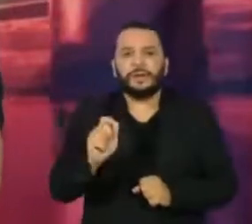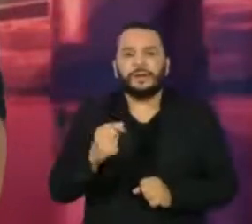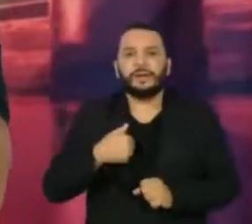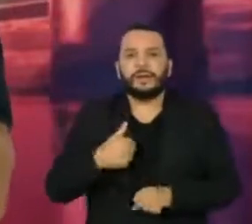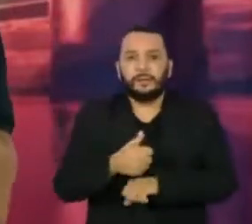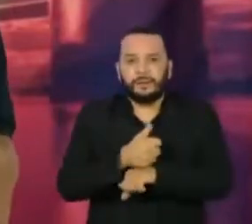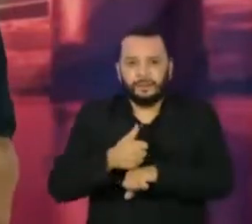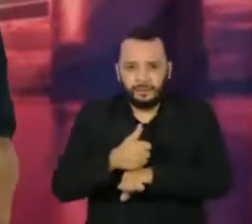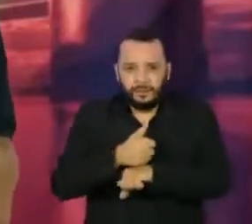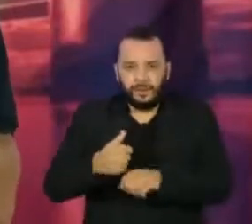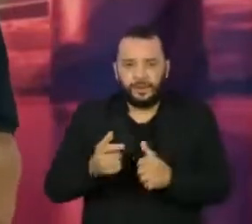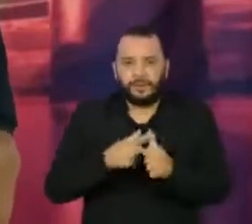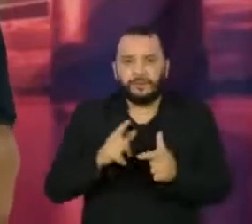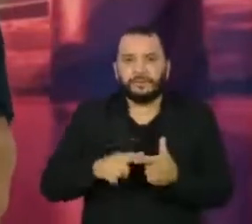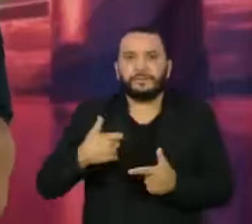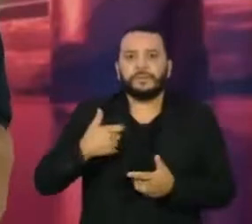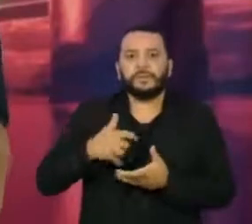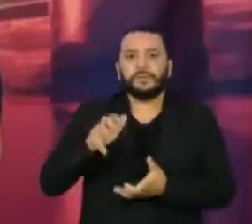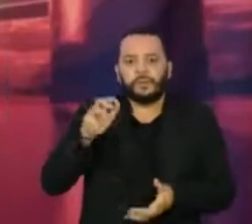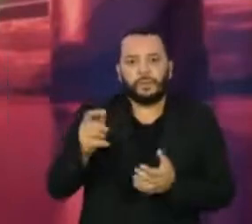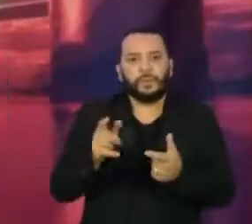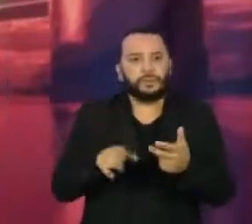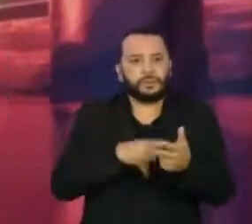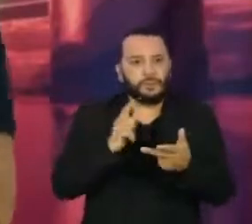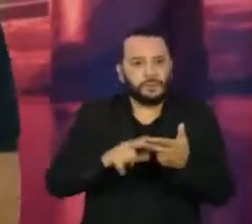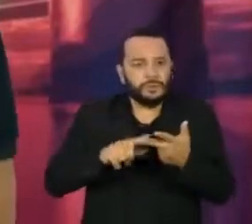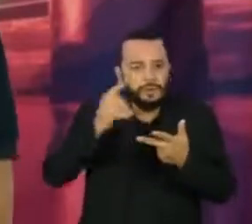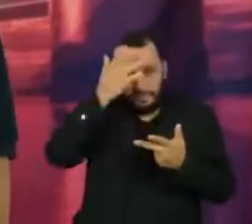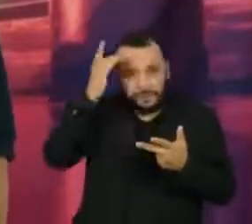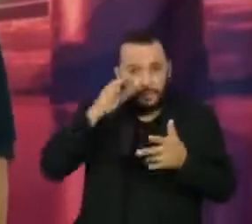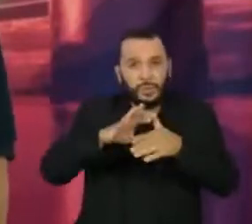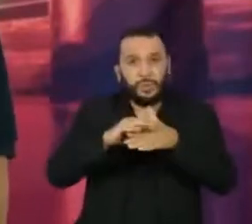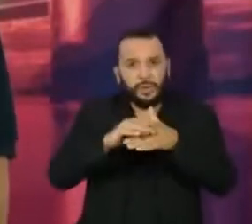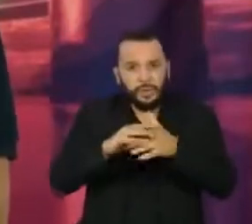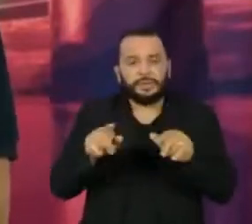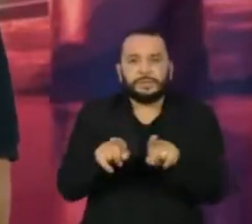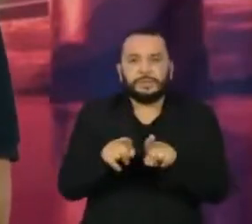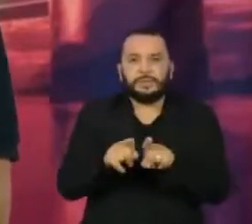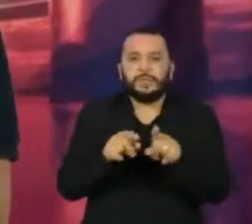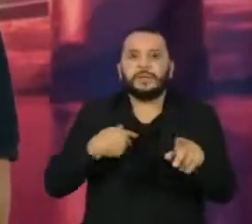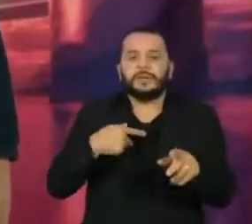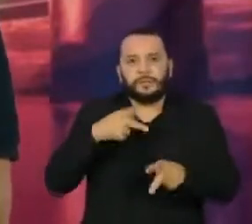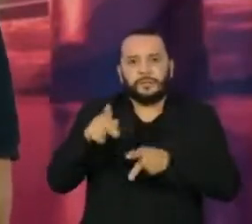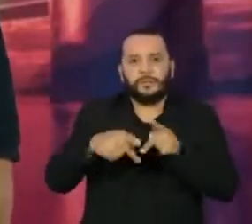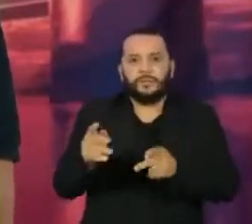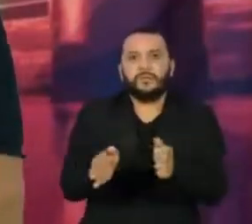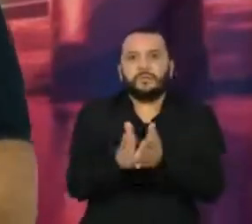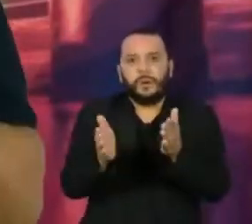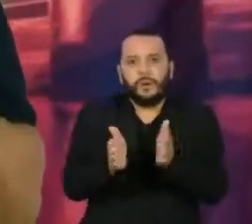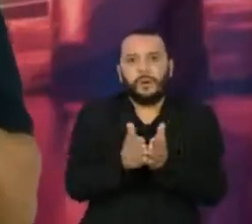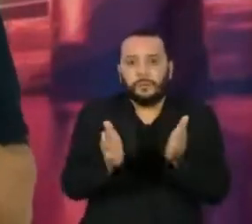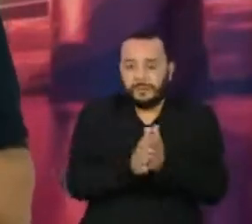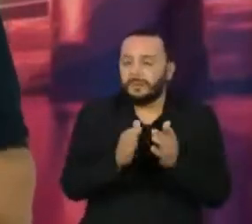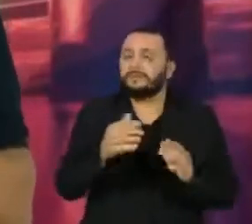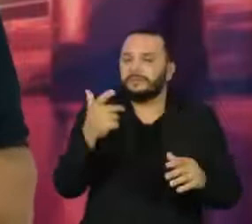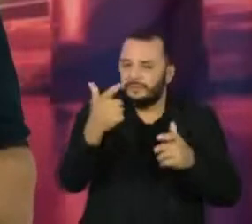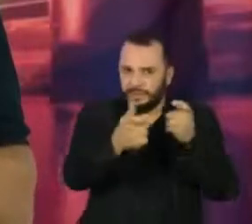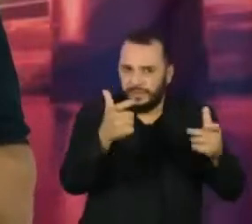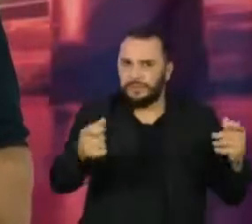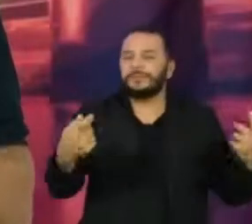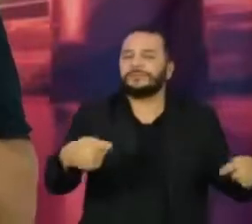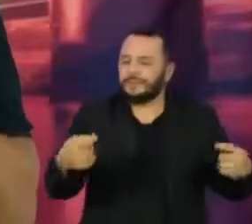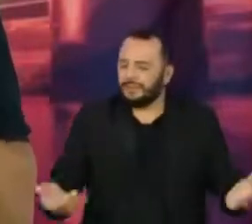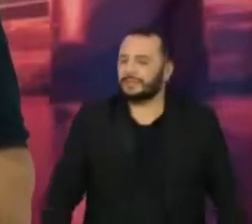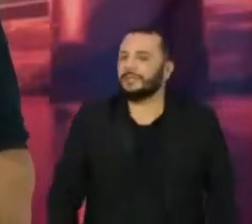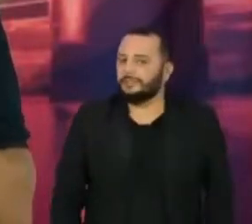idosos, portadores de doenças crônicas e as populações mais vulneráveis devem entrar na lista de priorização. Mas, repito,